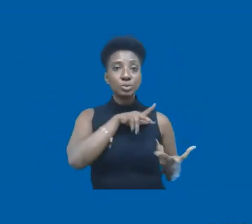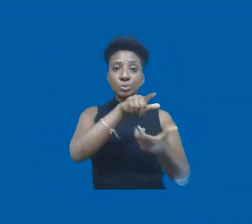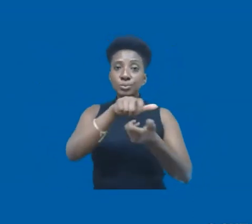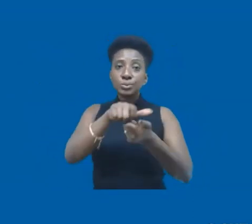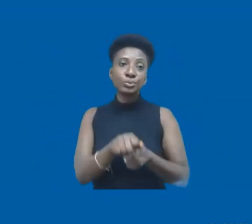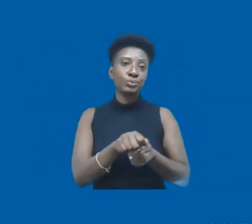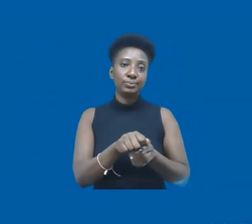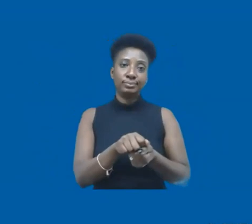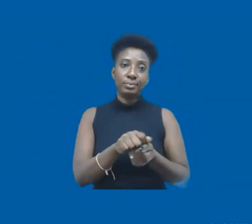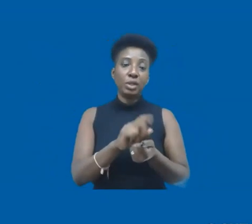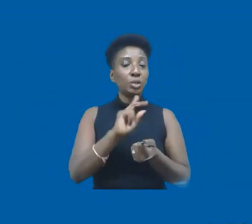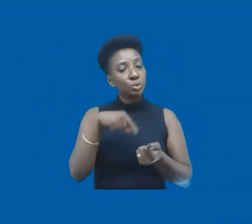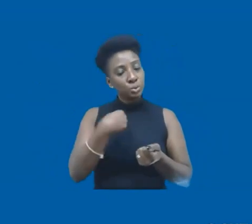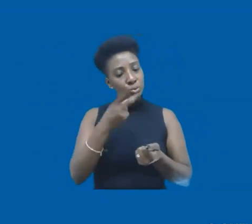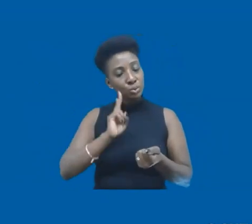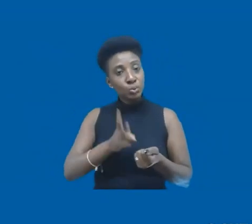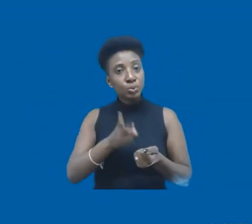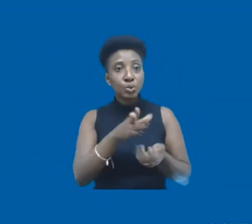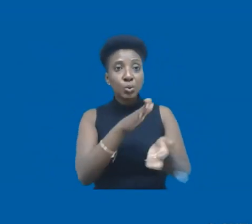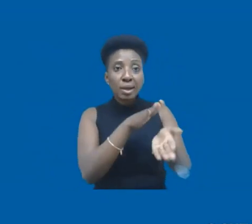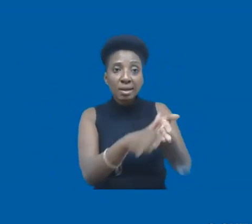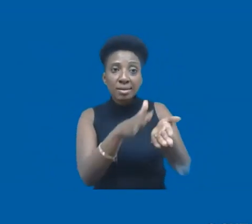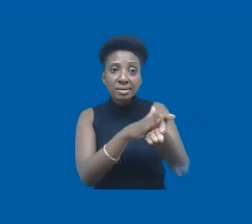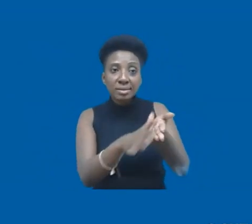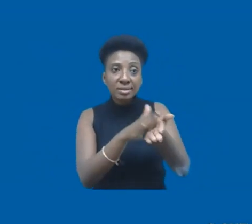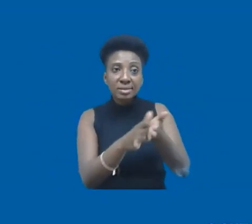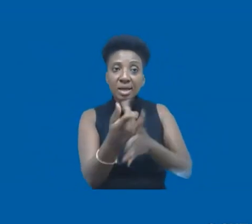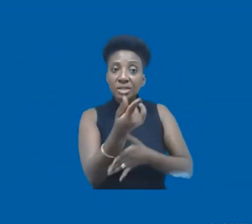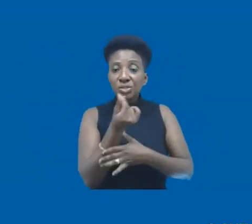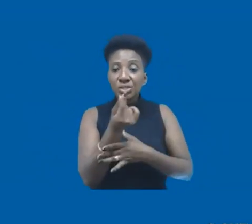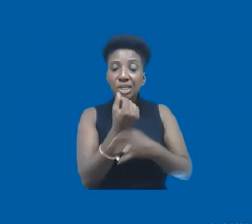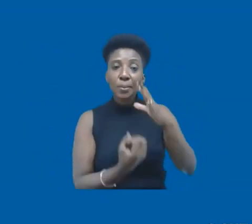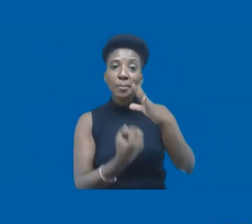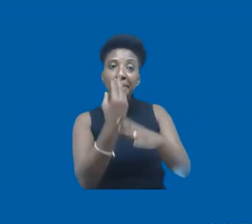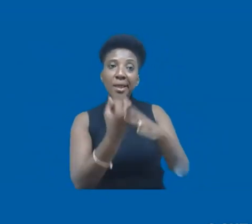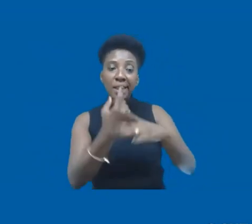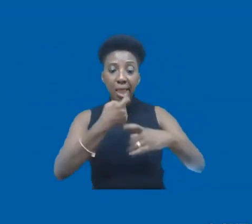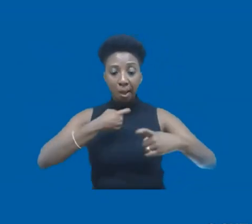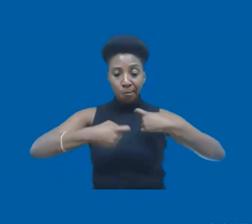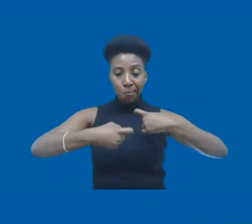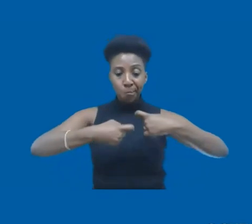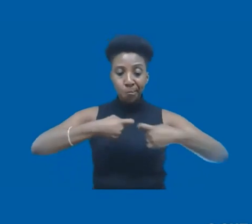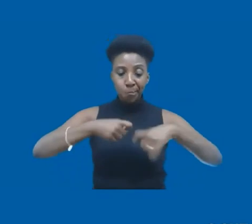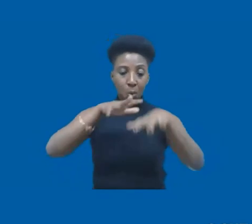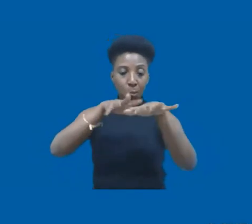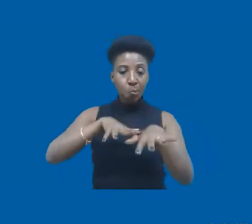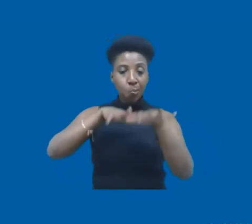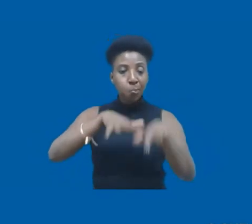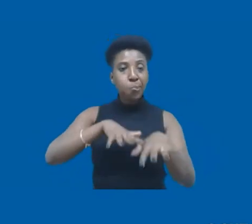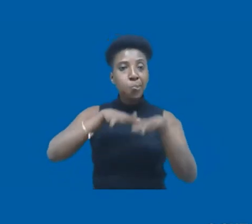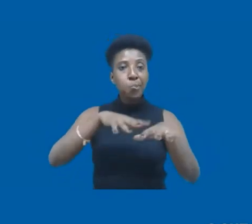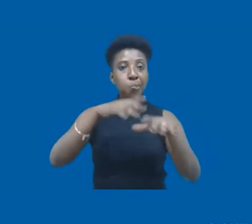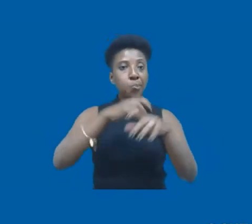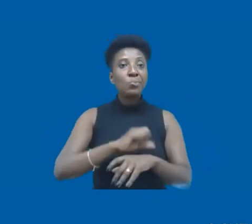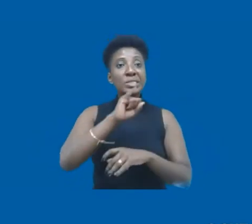A gente continua fazendo isso, gastando esse dinheiro enorme. para criar exército bomba-tanque, enquanto se a gente utilizasse